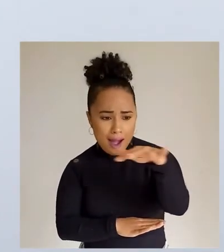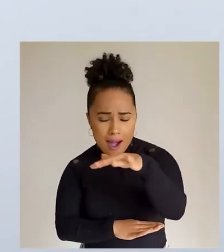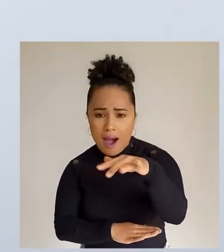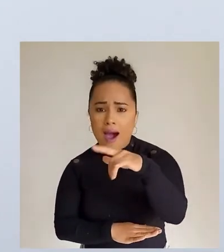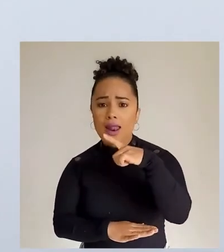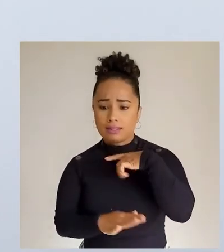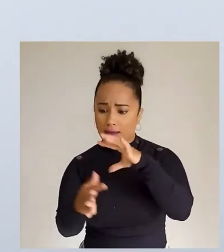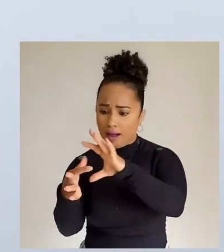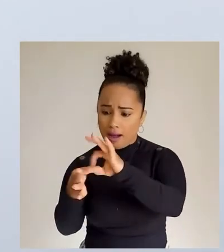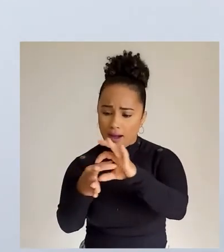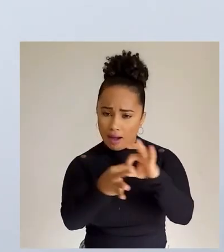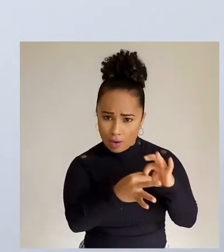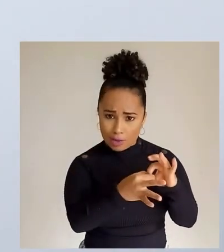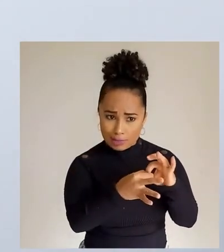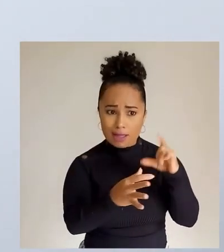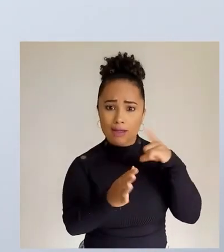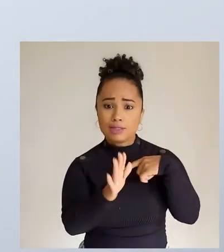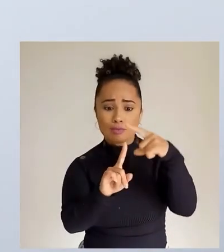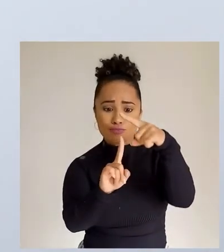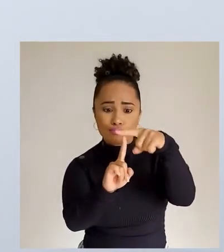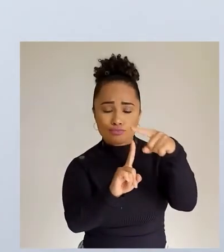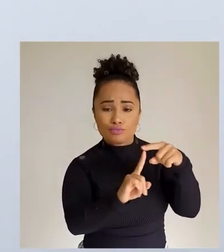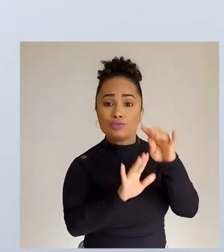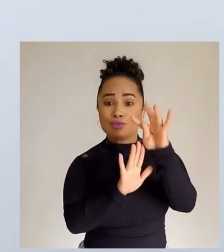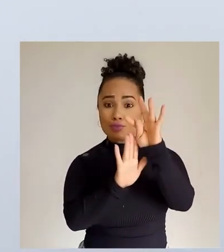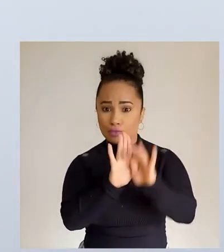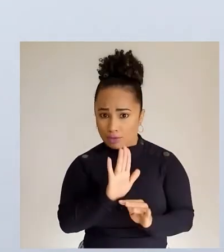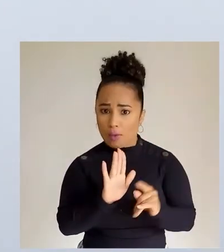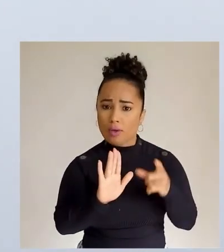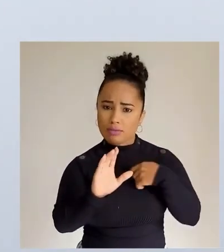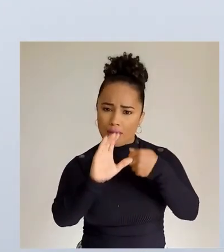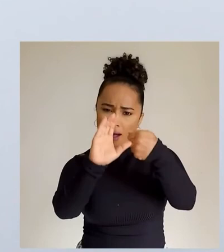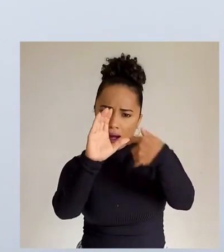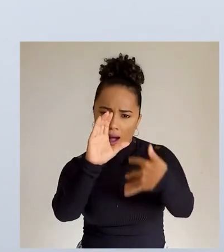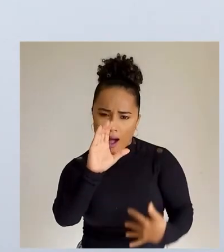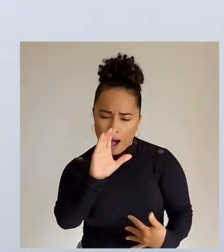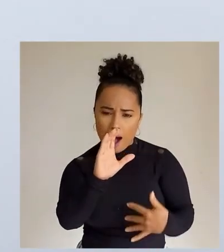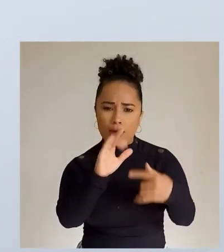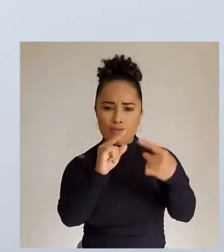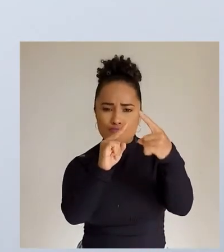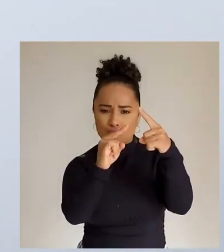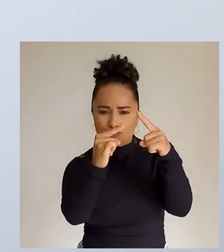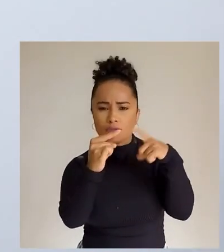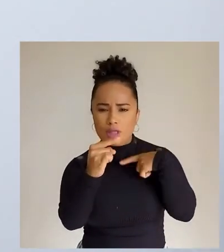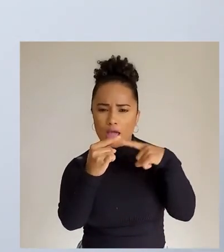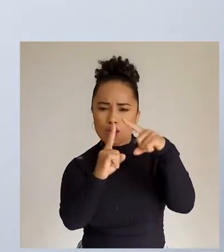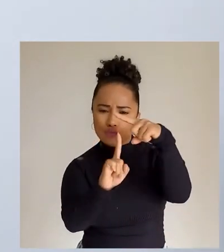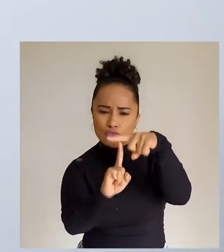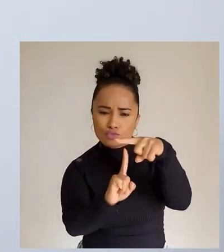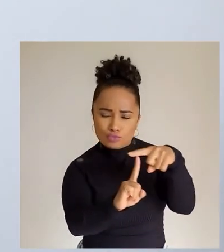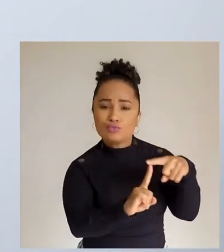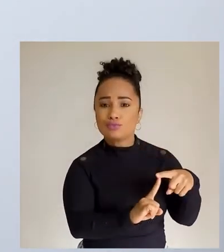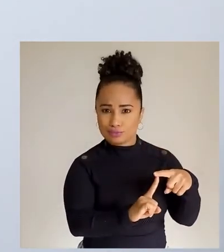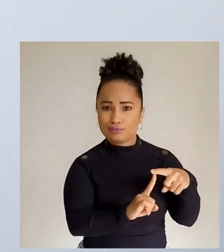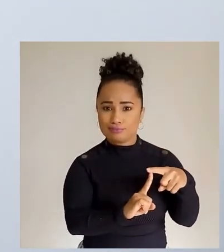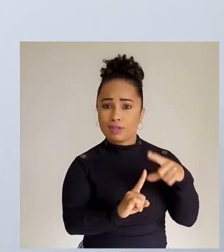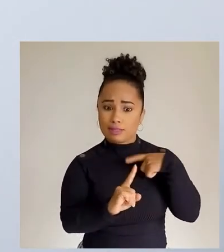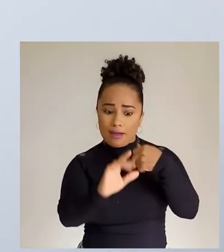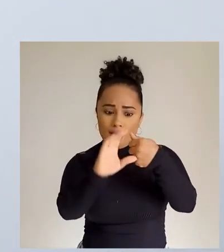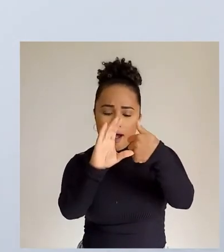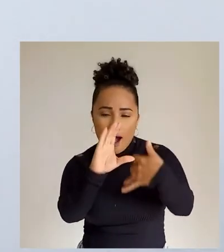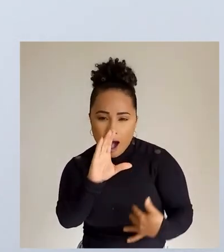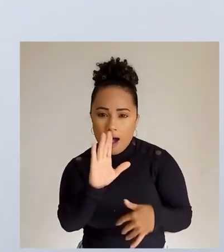cada contexto de comunicação pede um texto de uma característica. Então, esses textos de diferentes